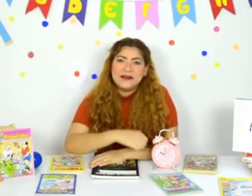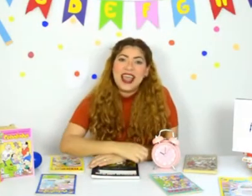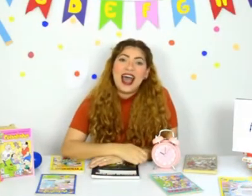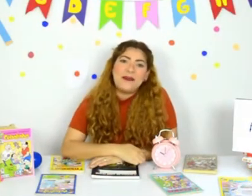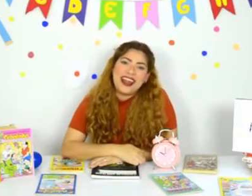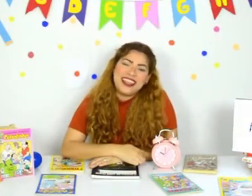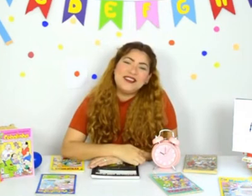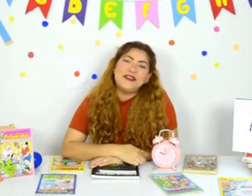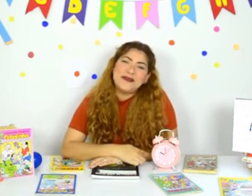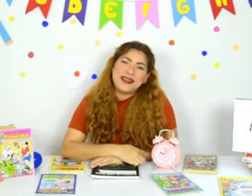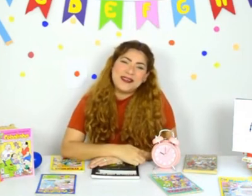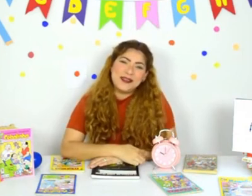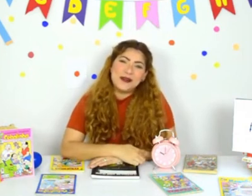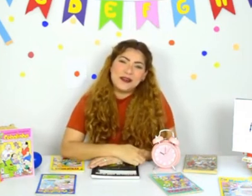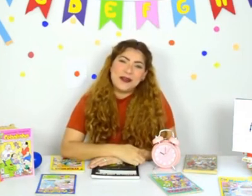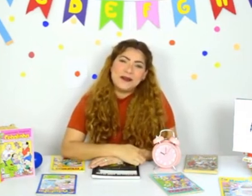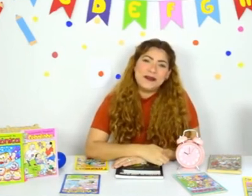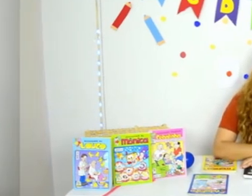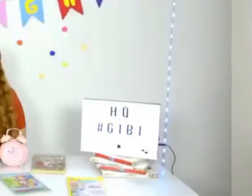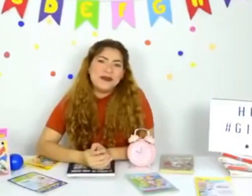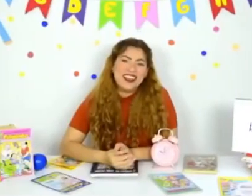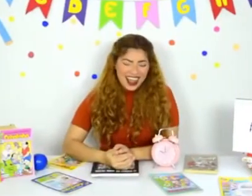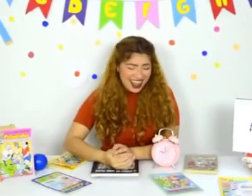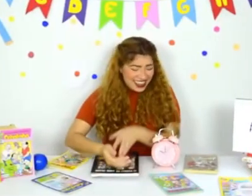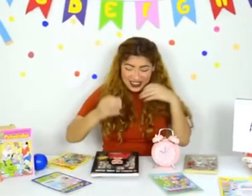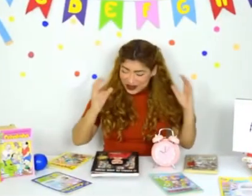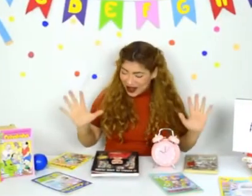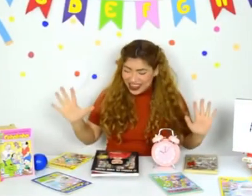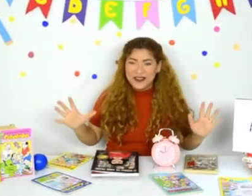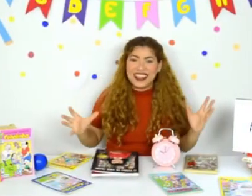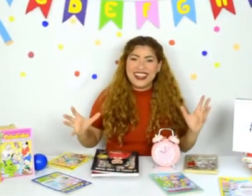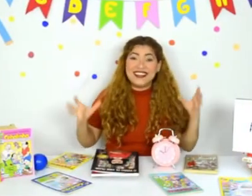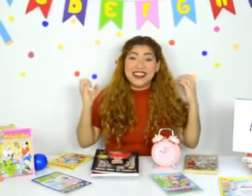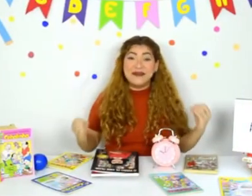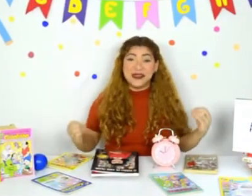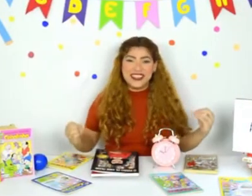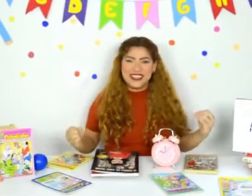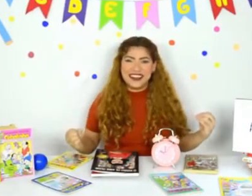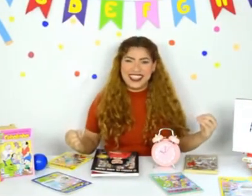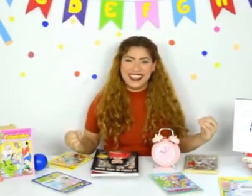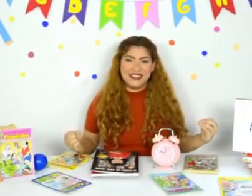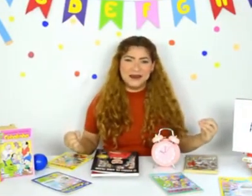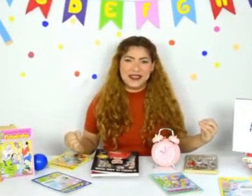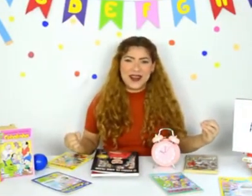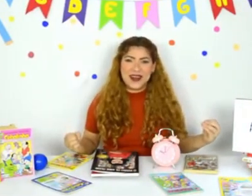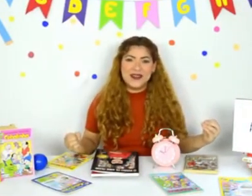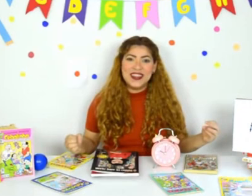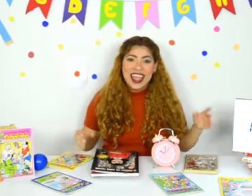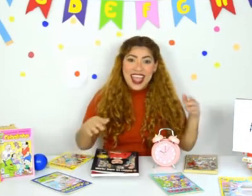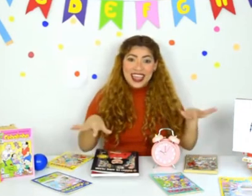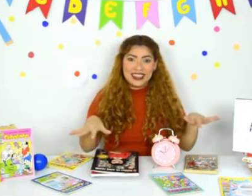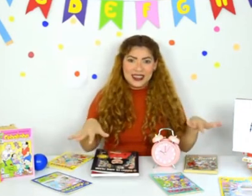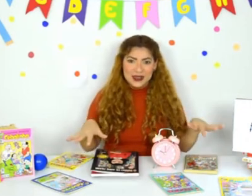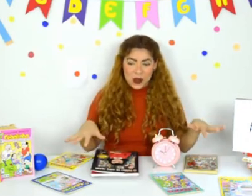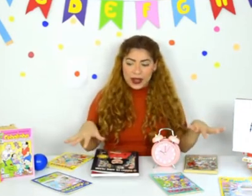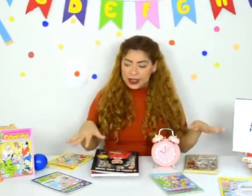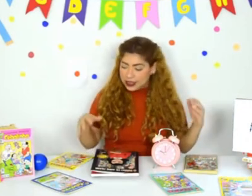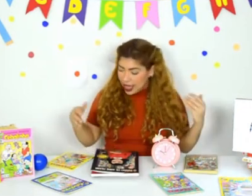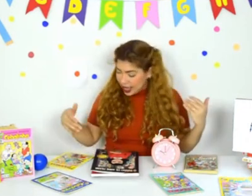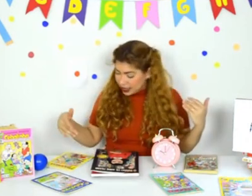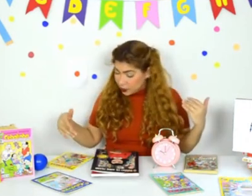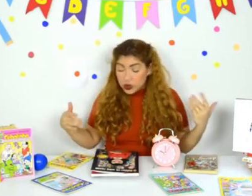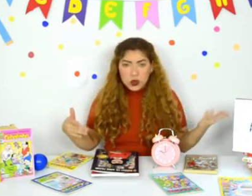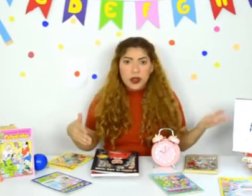Pensando, aparece em formato de nube. Ah, história em quadrinhos é muito divertido, pessoal! Essas